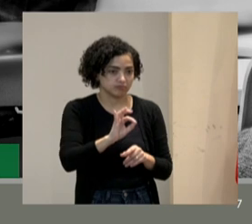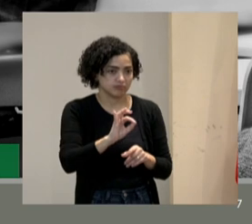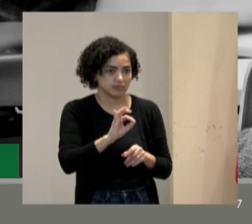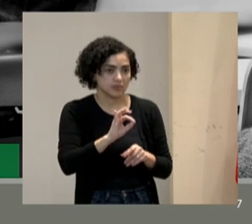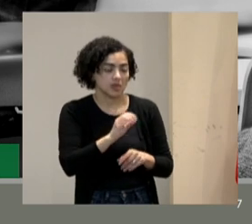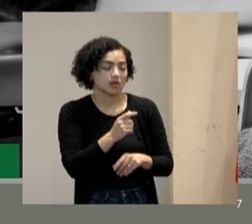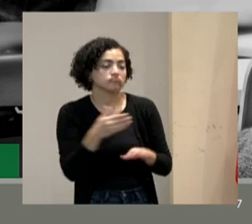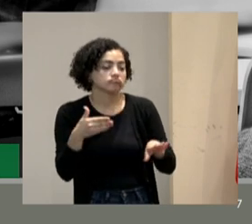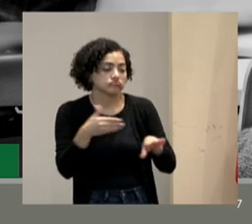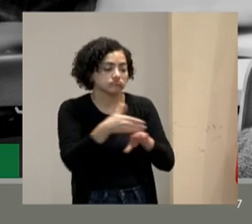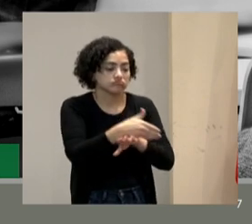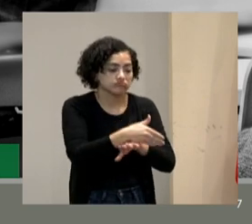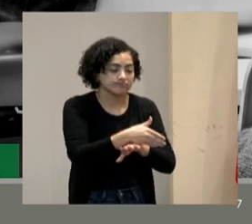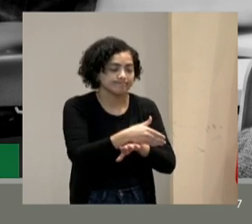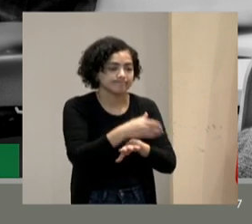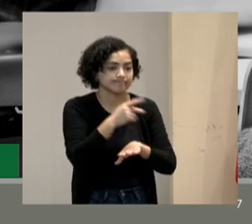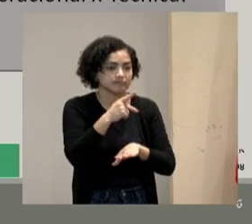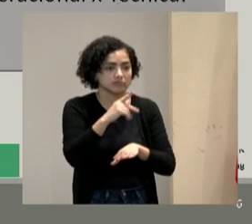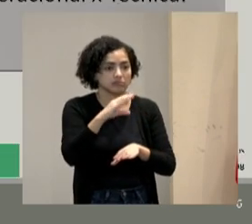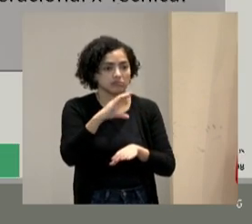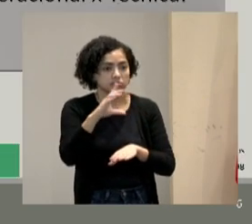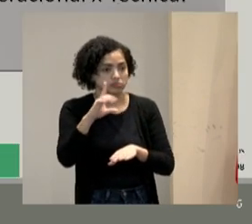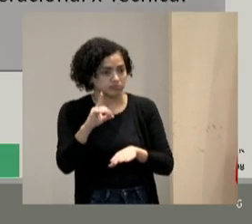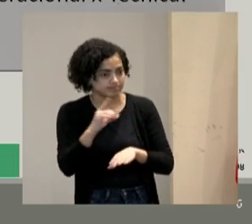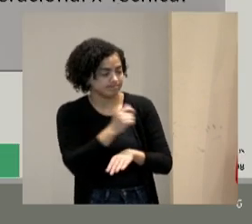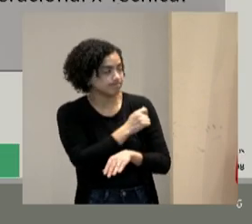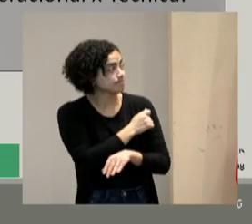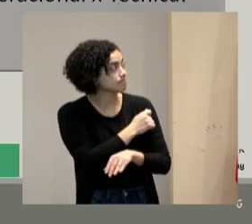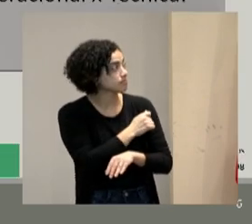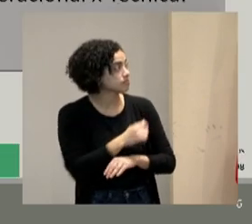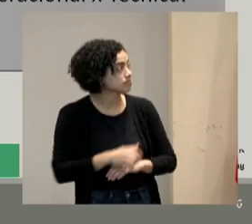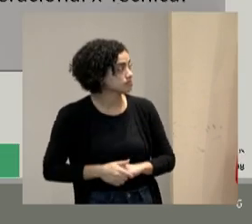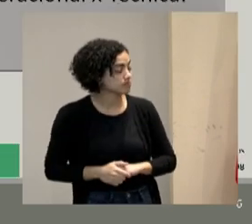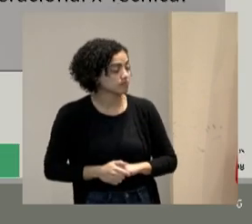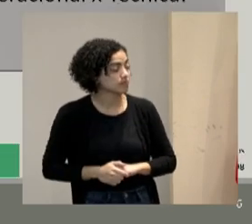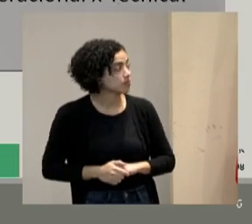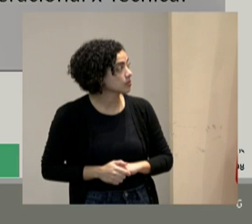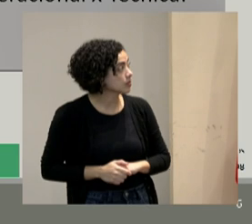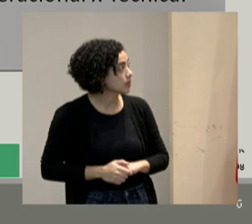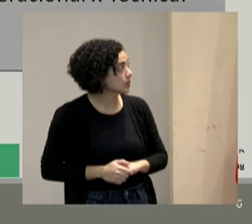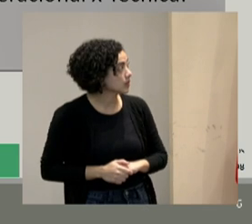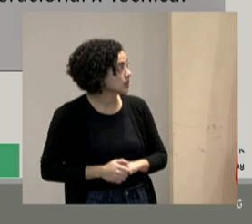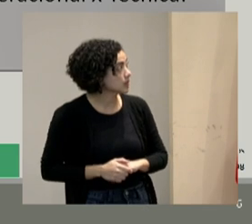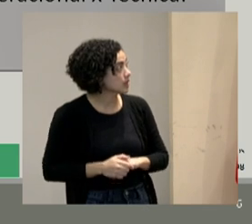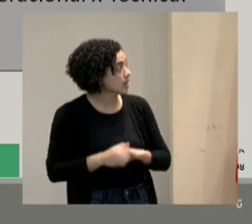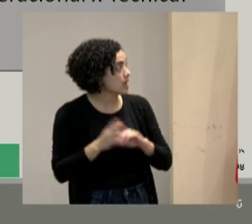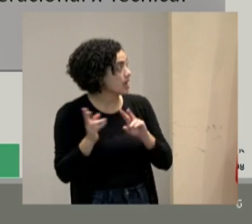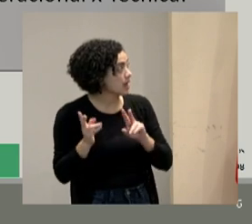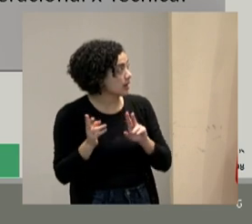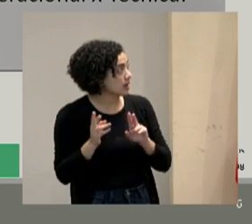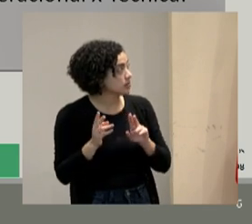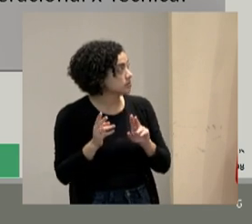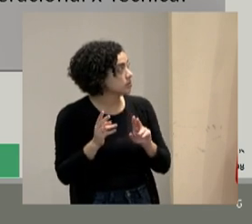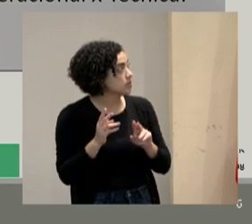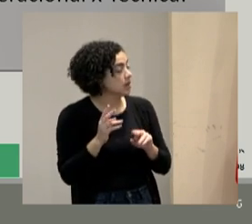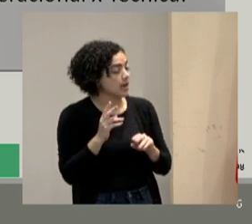universidade. Aí eu volto nesses opa, cadê?